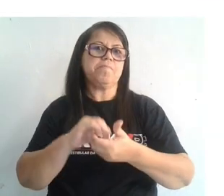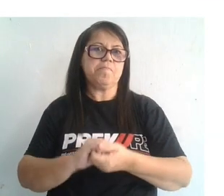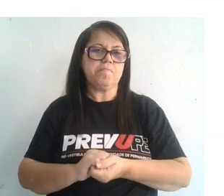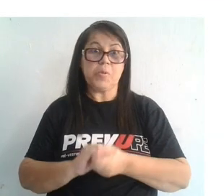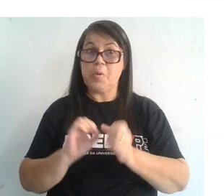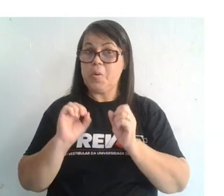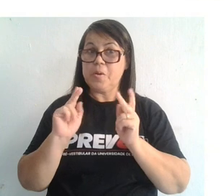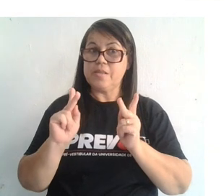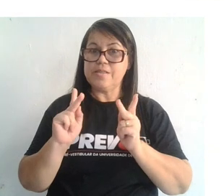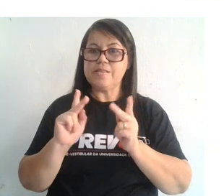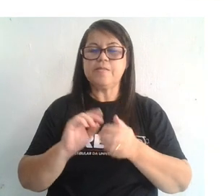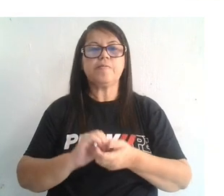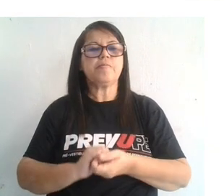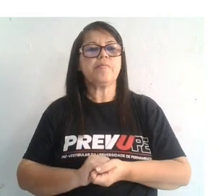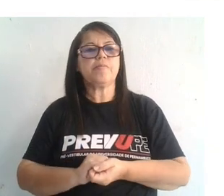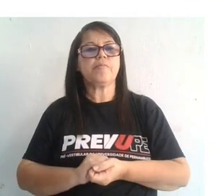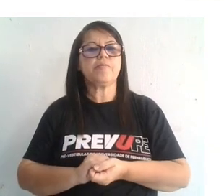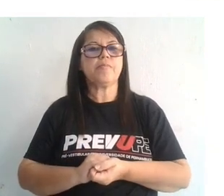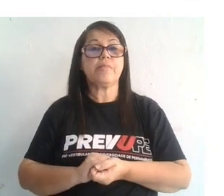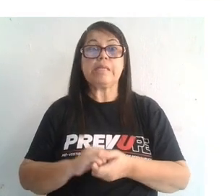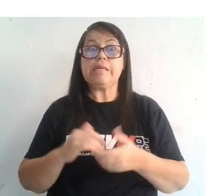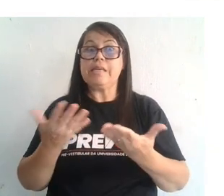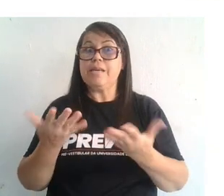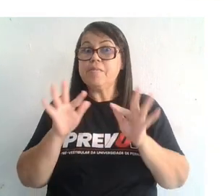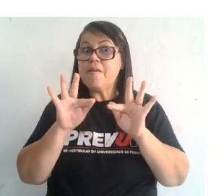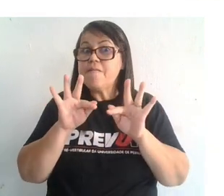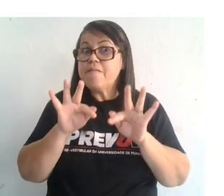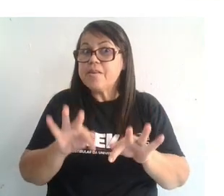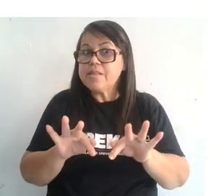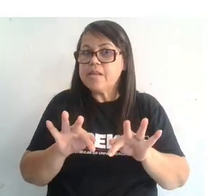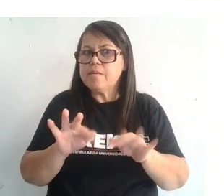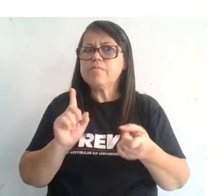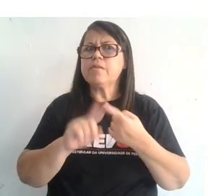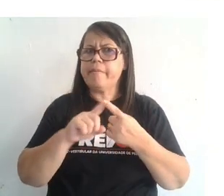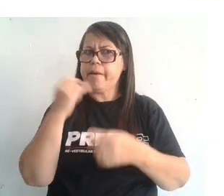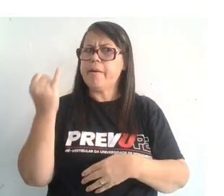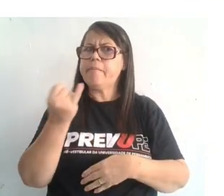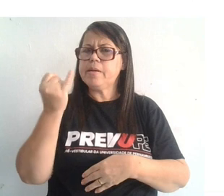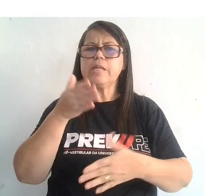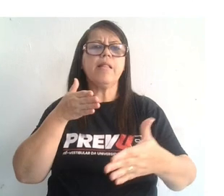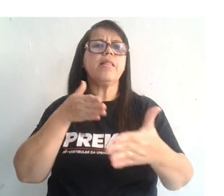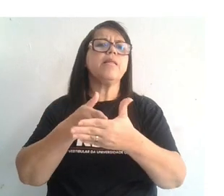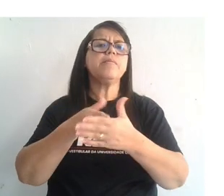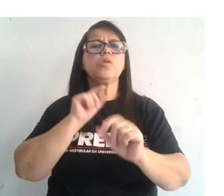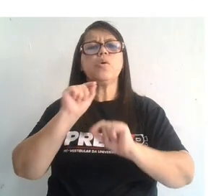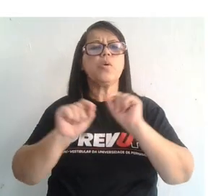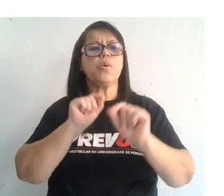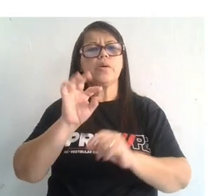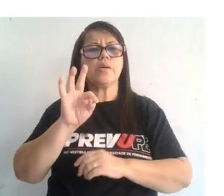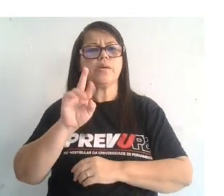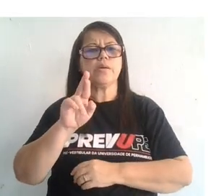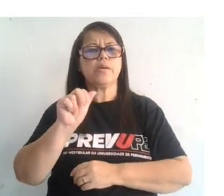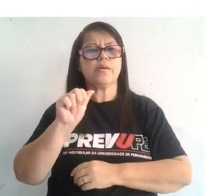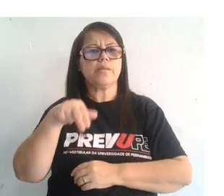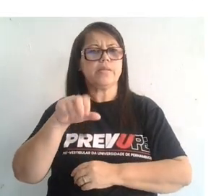E, para finalizar, não menos importante, o limite transformante. Esse limite transformante. Vamos observar aqui nessa